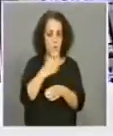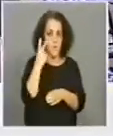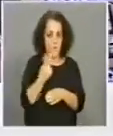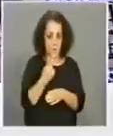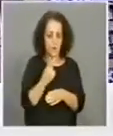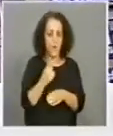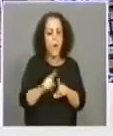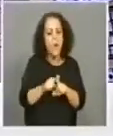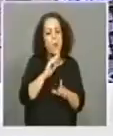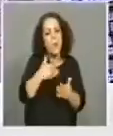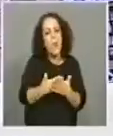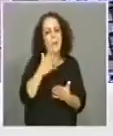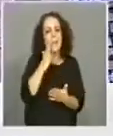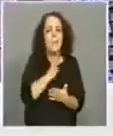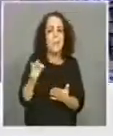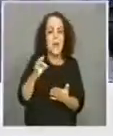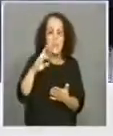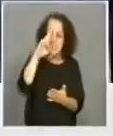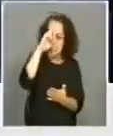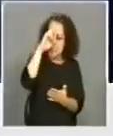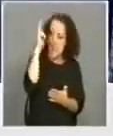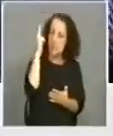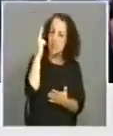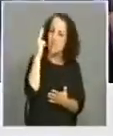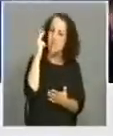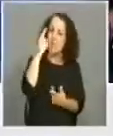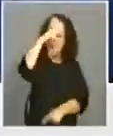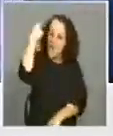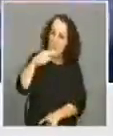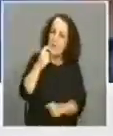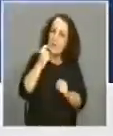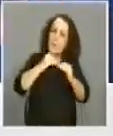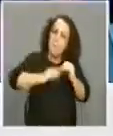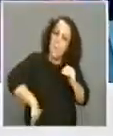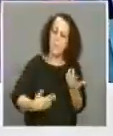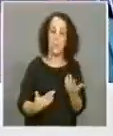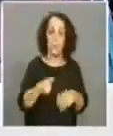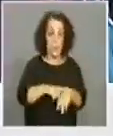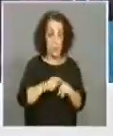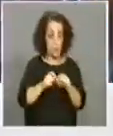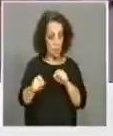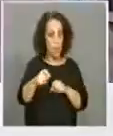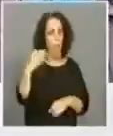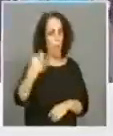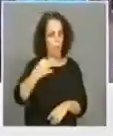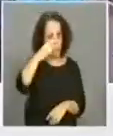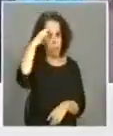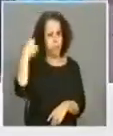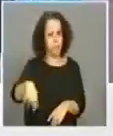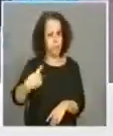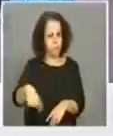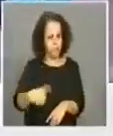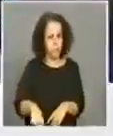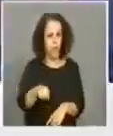fossem de alguma forma atenuadas. Foi uma fase extremamente difícil, foi uma fase em que os recursos